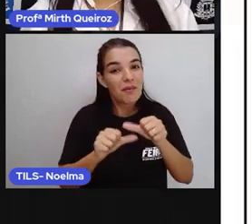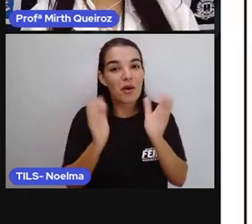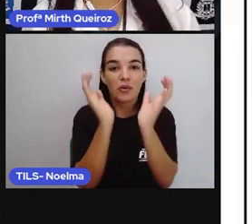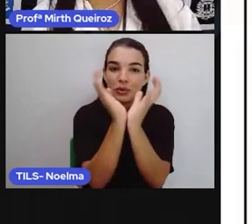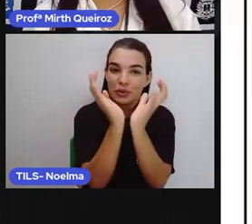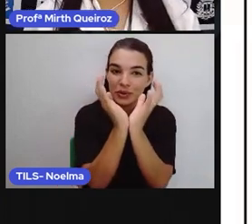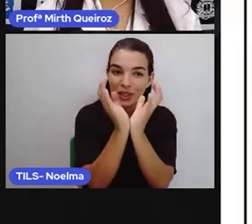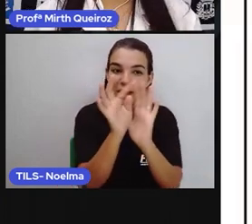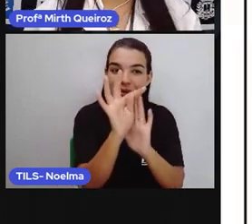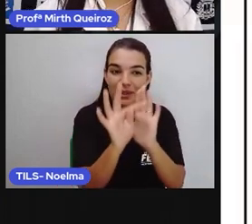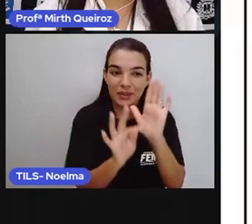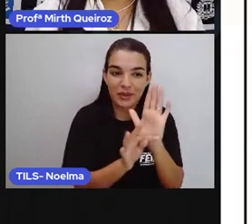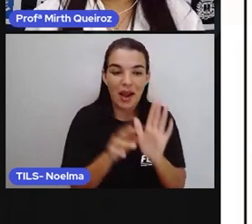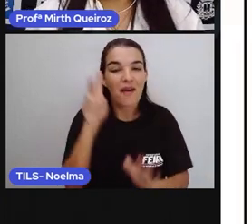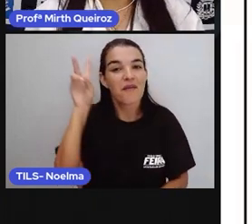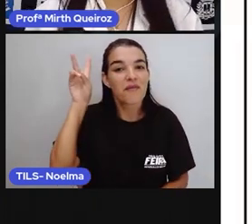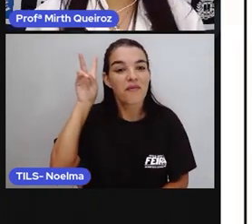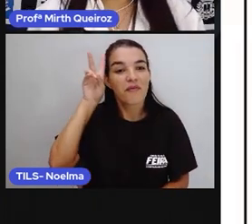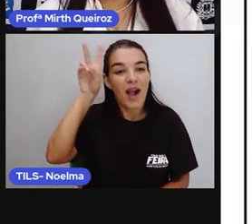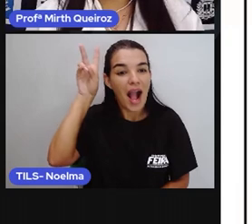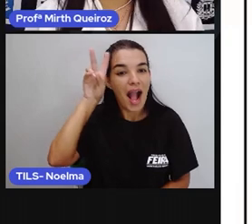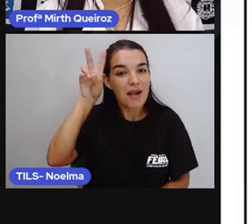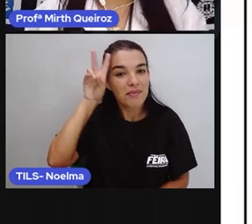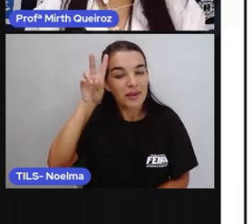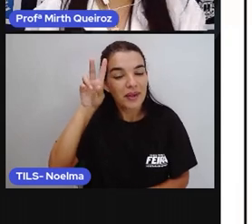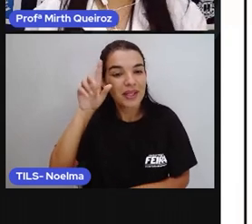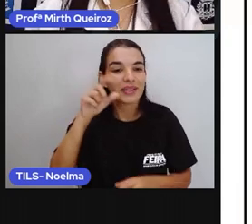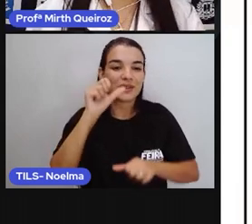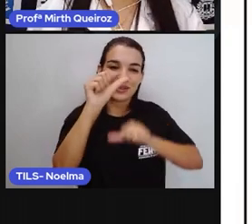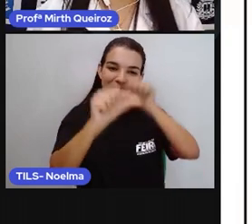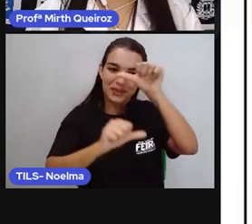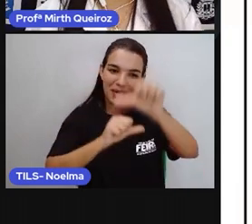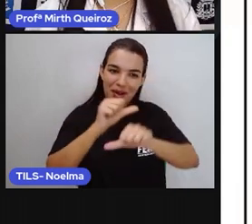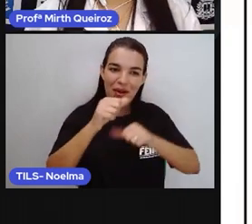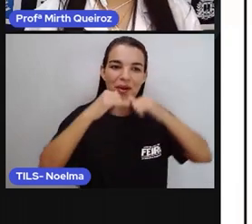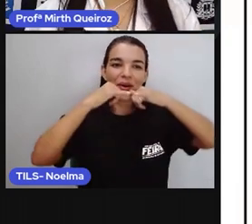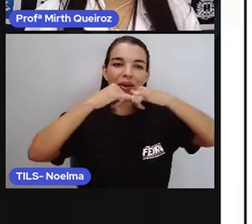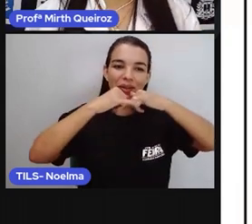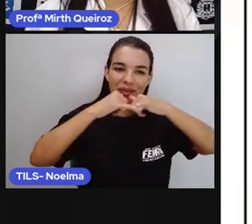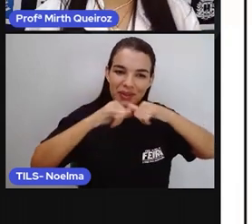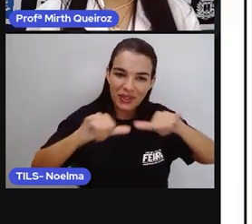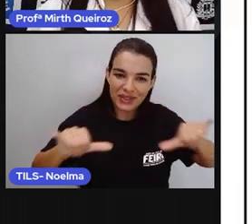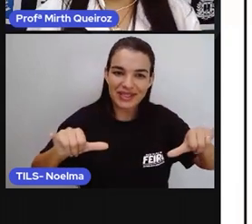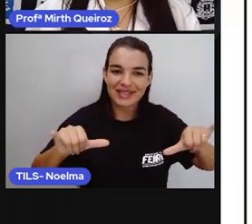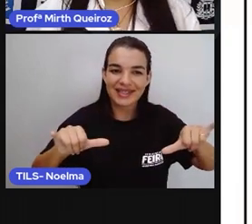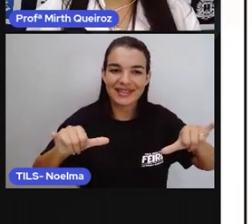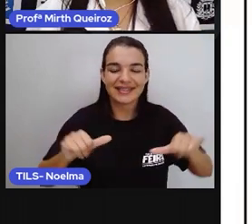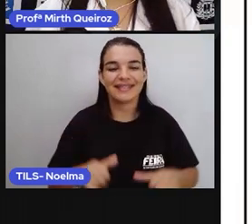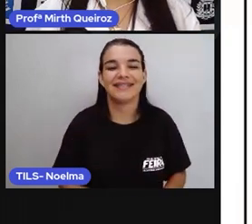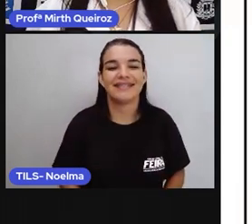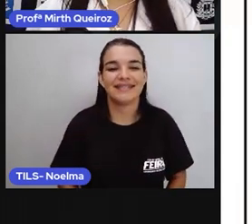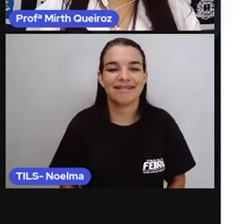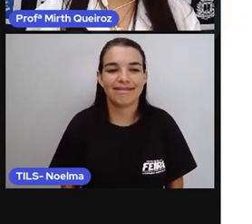jornal. Notícia, né? Notícia. Que é o que nós temos aí no jornal, tá?